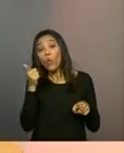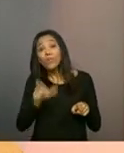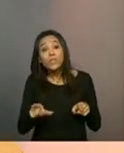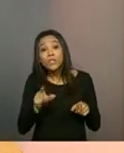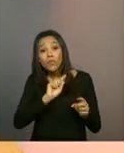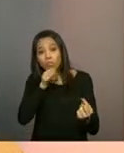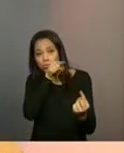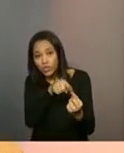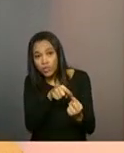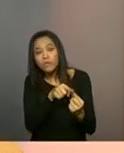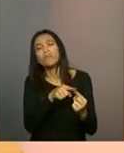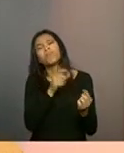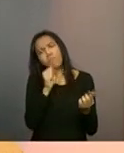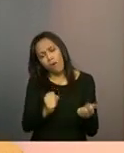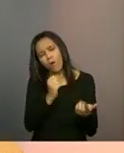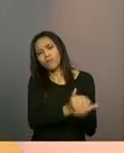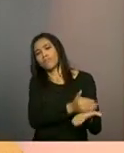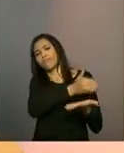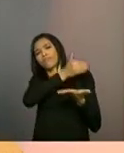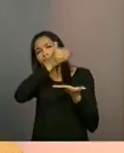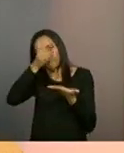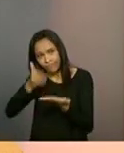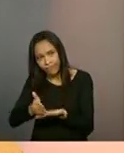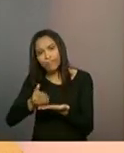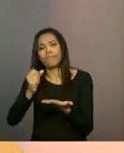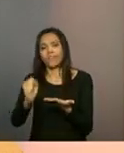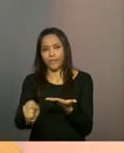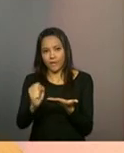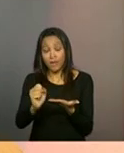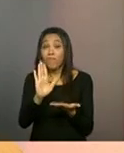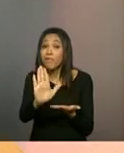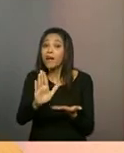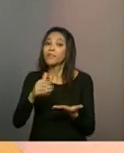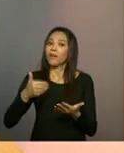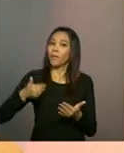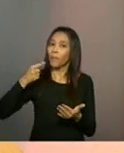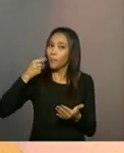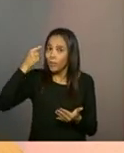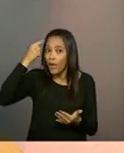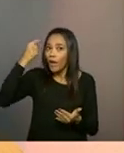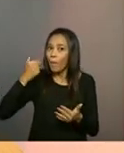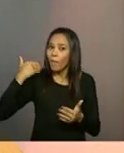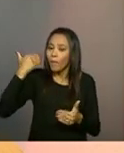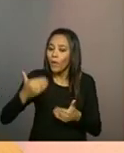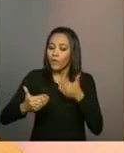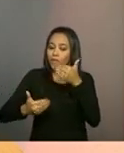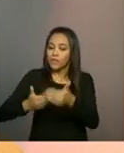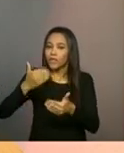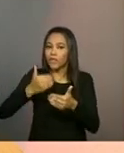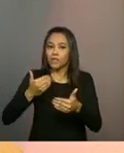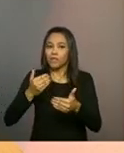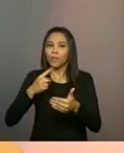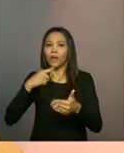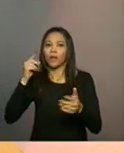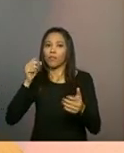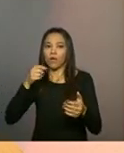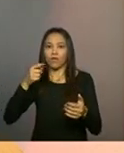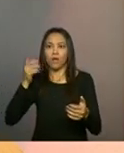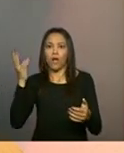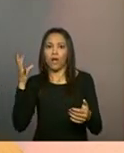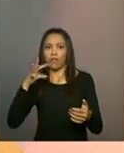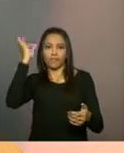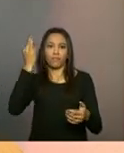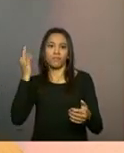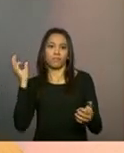atingidos os objetivos, ele pode ser encerrado. Mas é a ideia de que é um processo, não é algo de curto prazo e que os